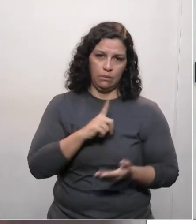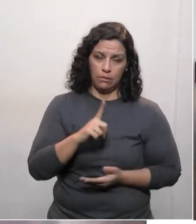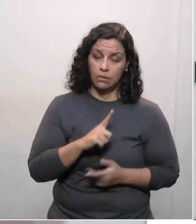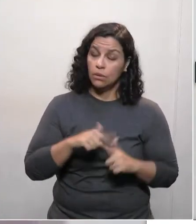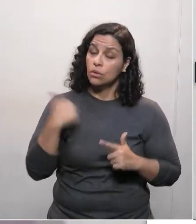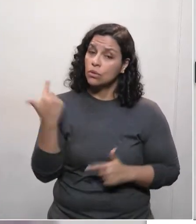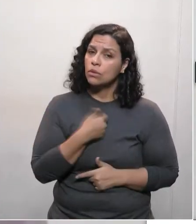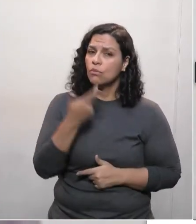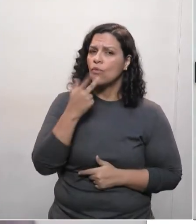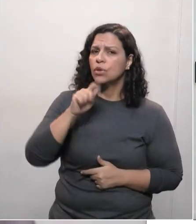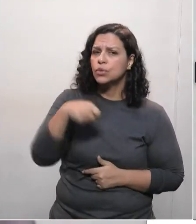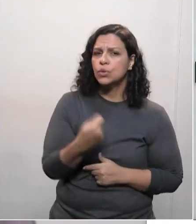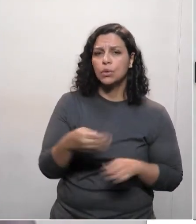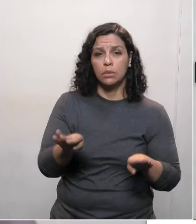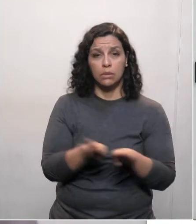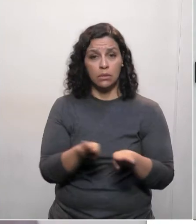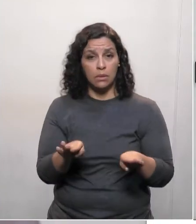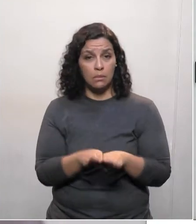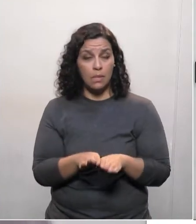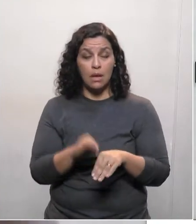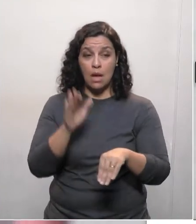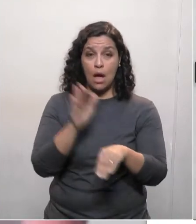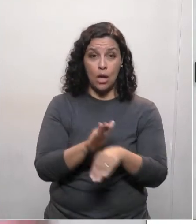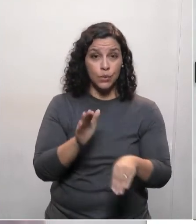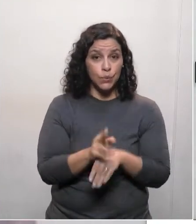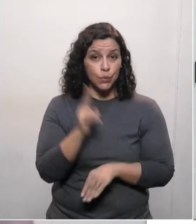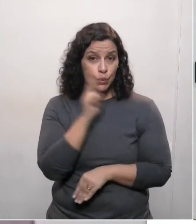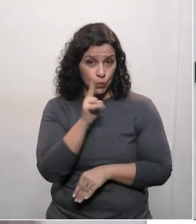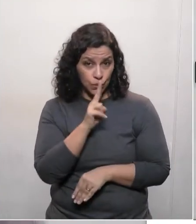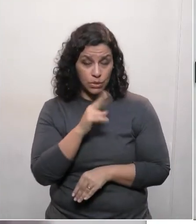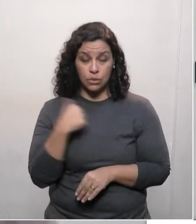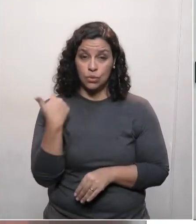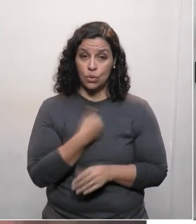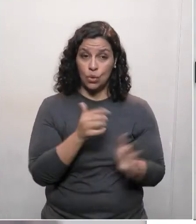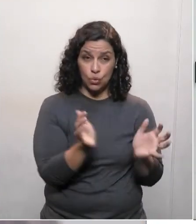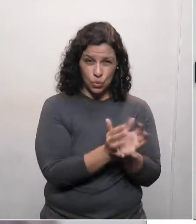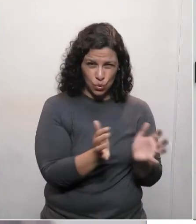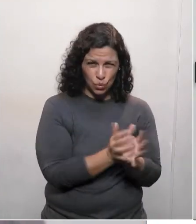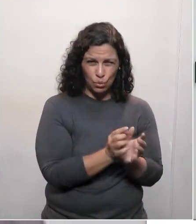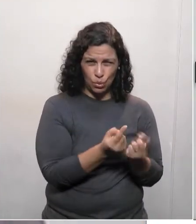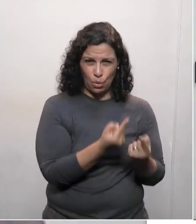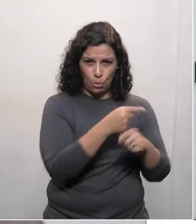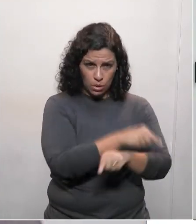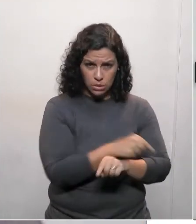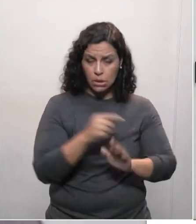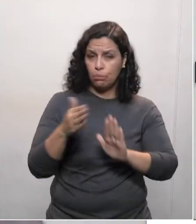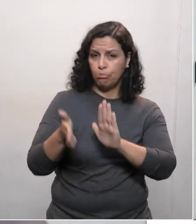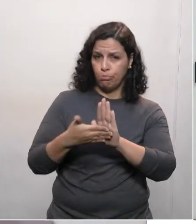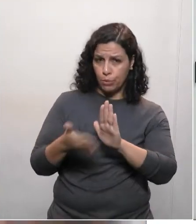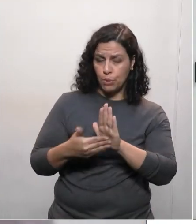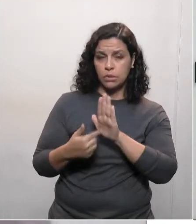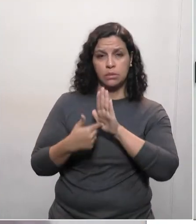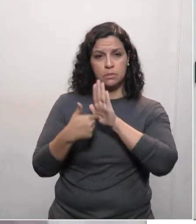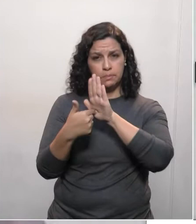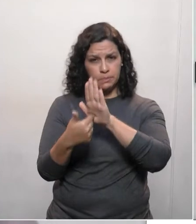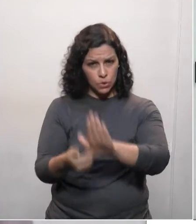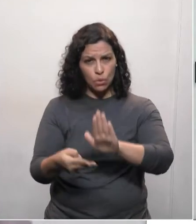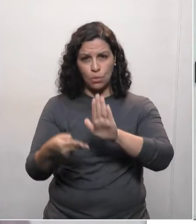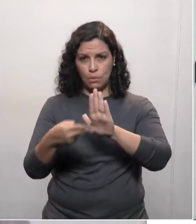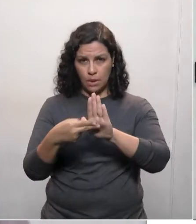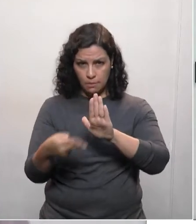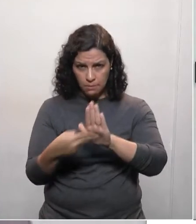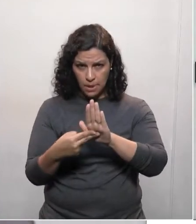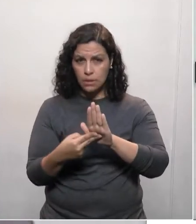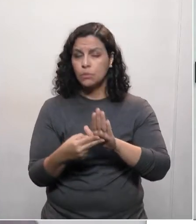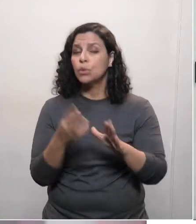Também, a gente vai falar um pouquinho sobre o auxílio emergencial. A bancada fez uma proposição, uma emenda sobre